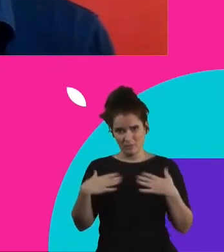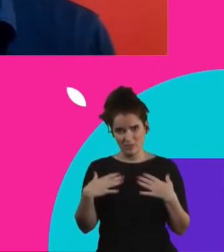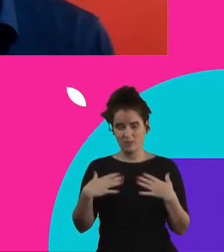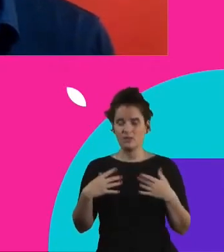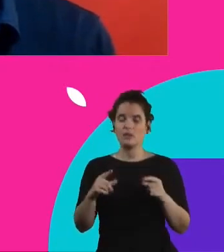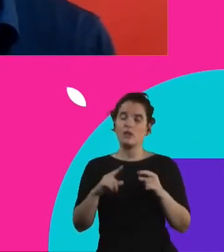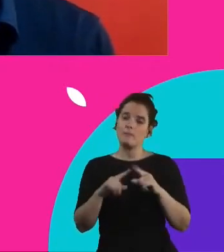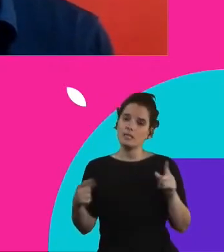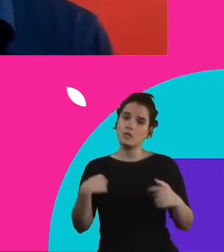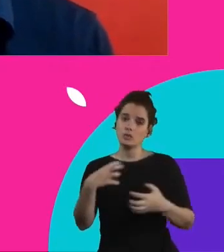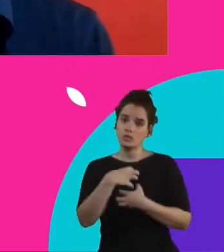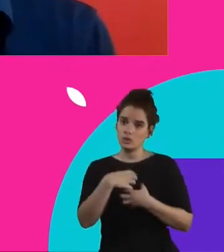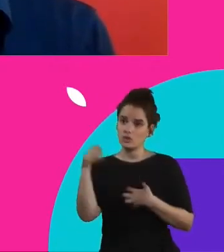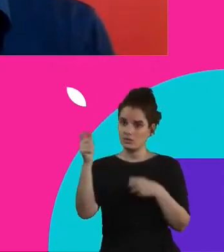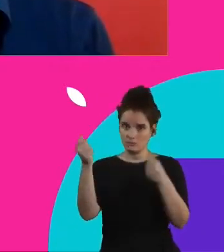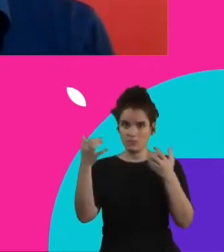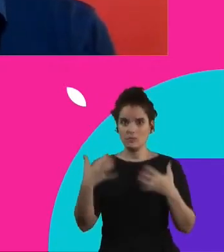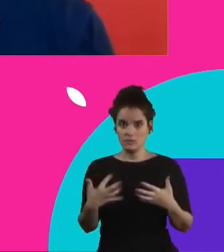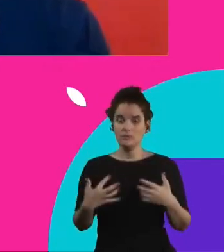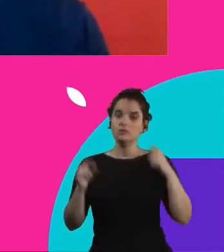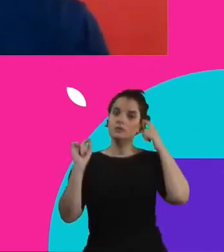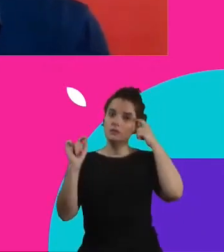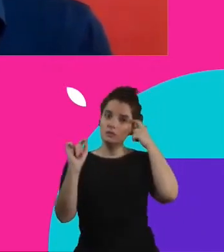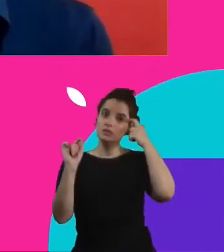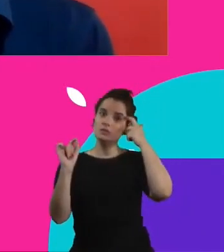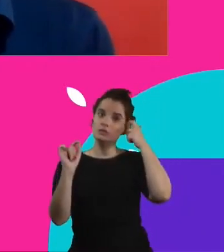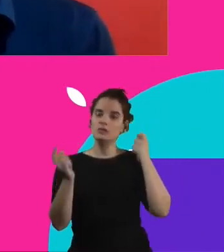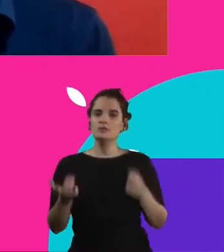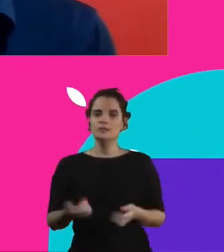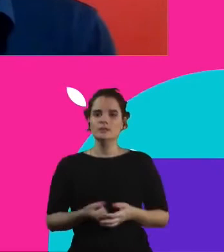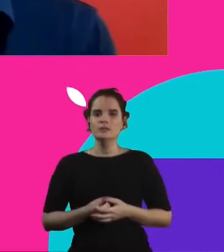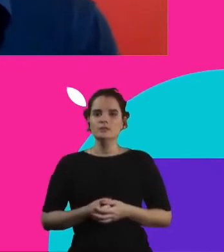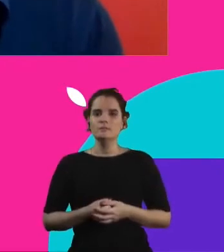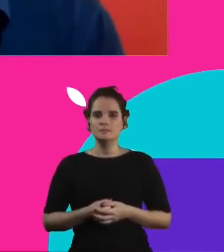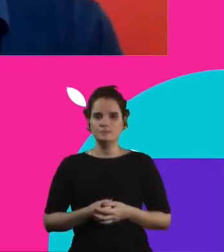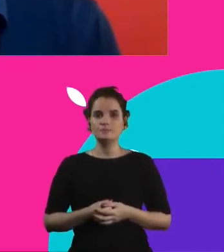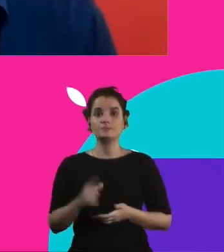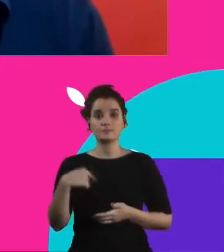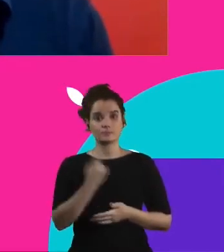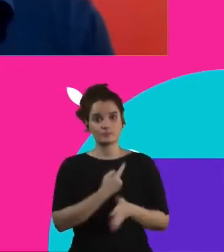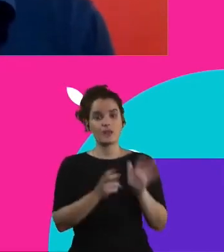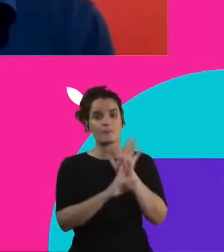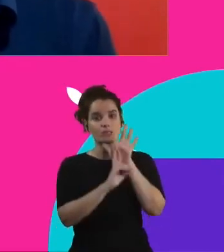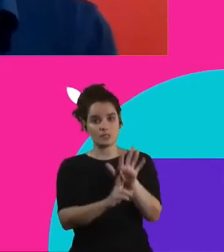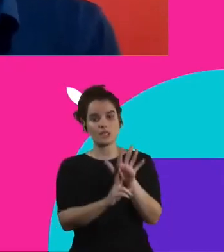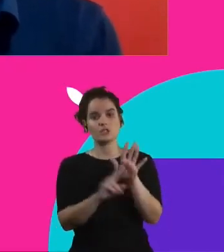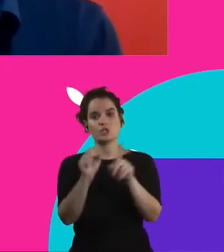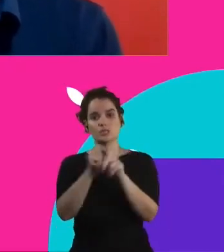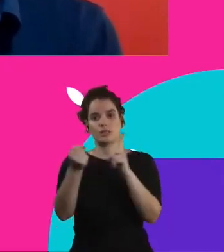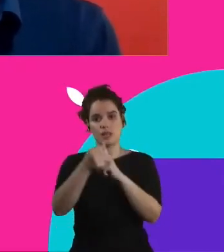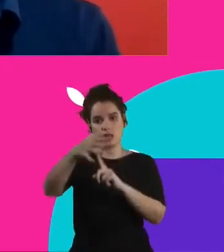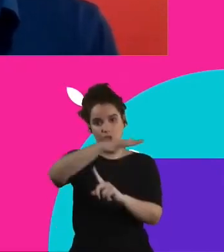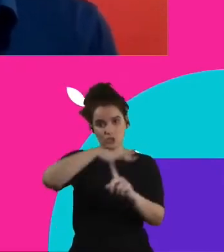mas o que eu senti da tua fala? Realmente, nós como representantes da sociedade civil,